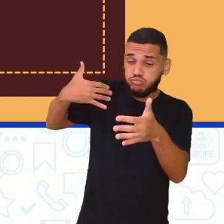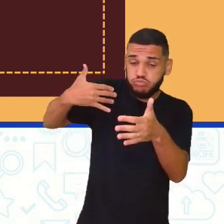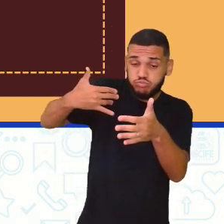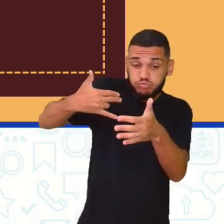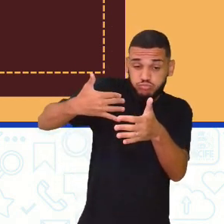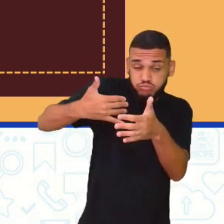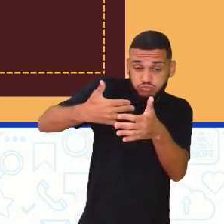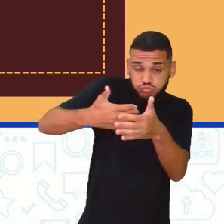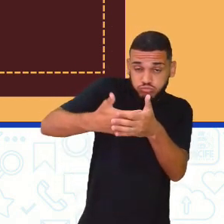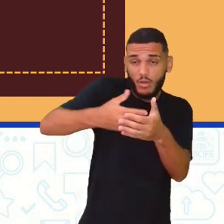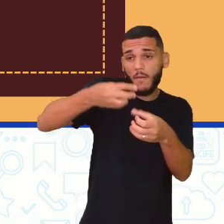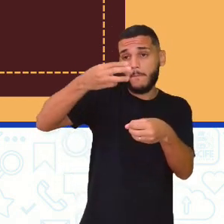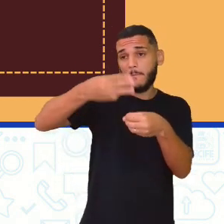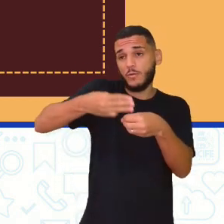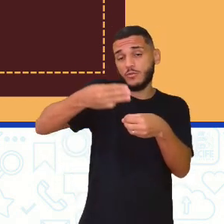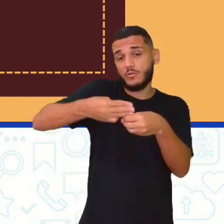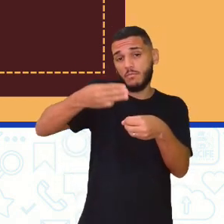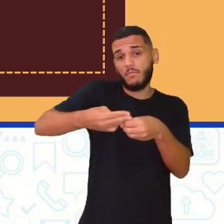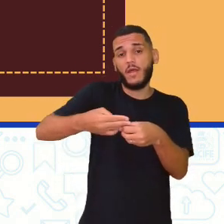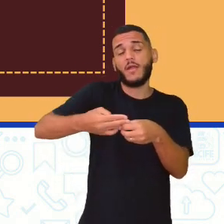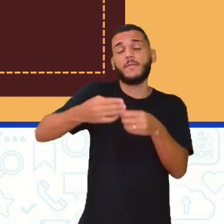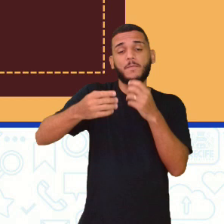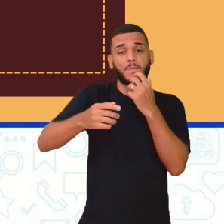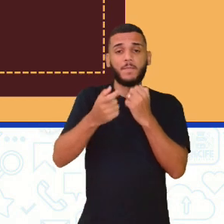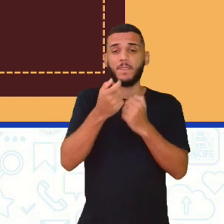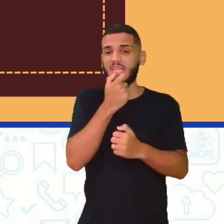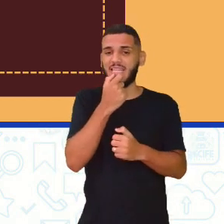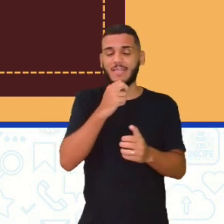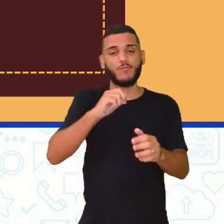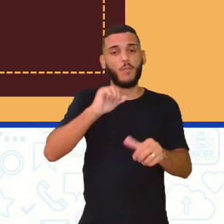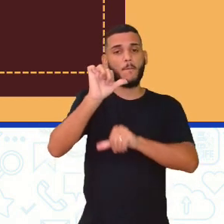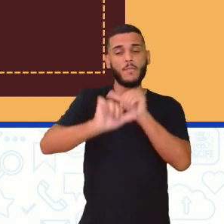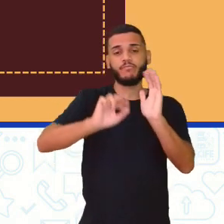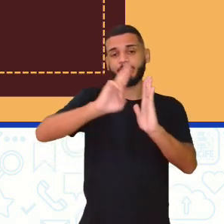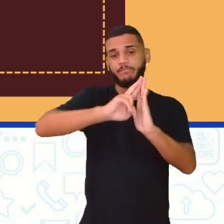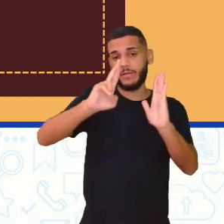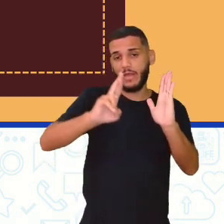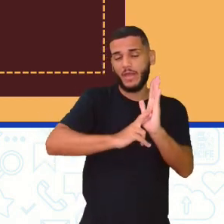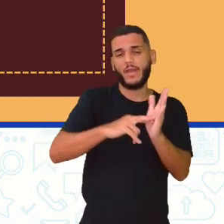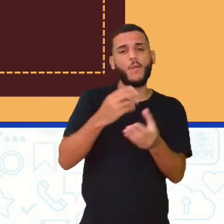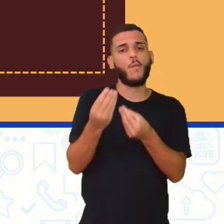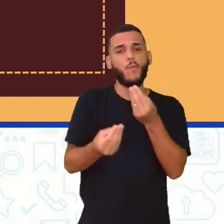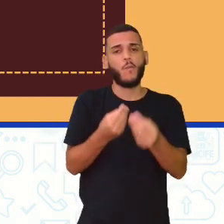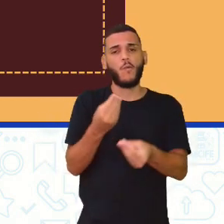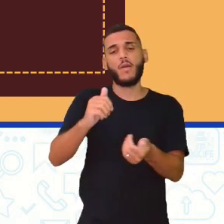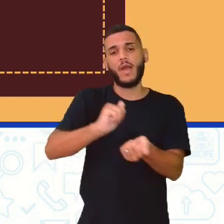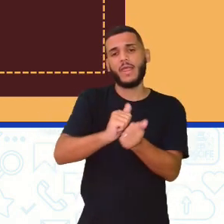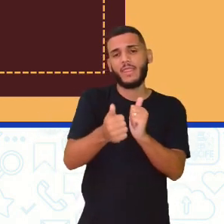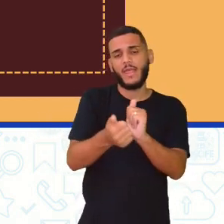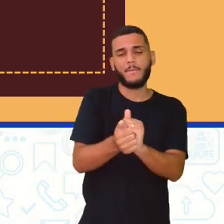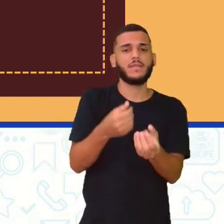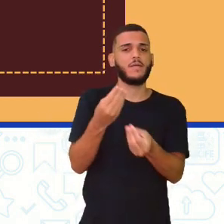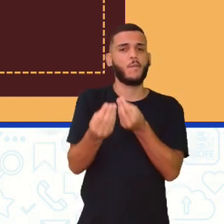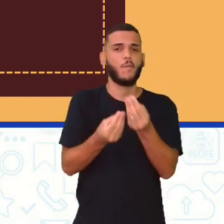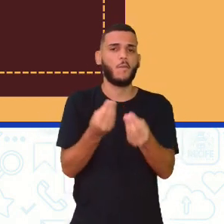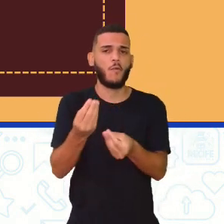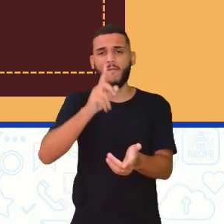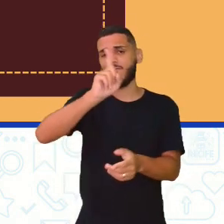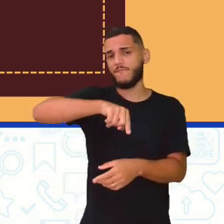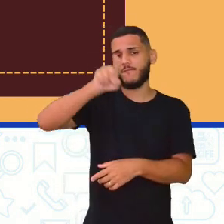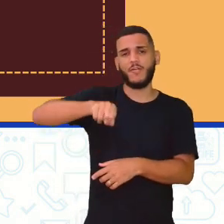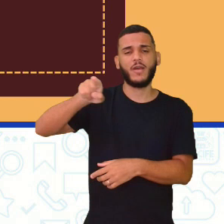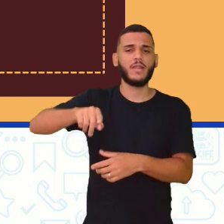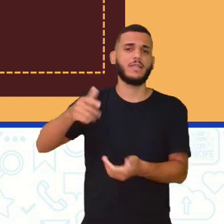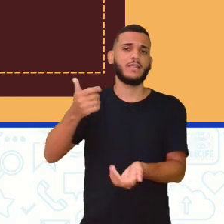municipalidades inglesas modificaram as regras, né, pra fornecer aí uma forma variada desses jogos